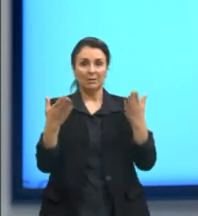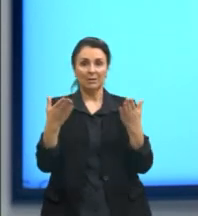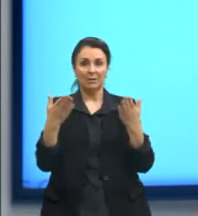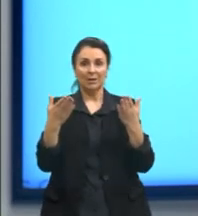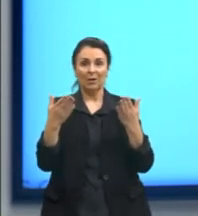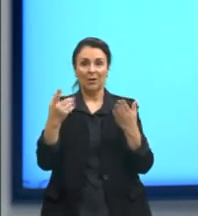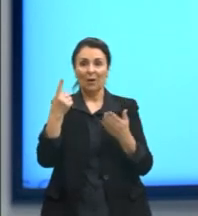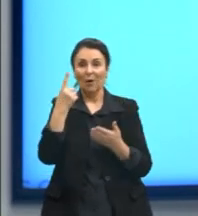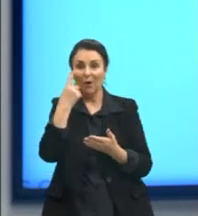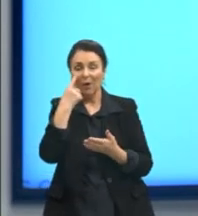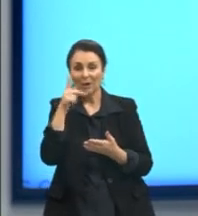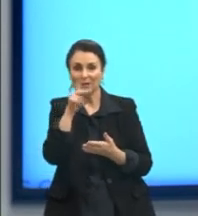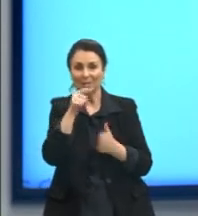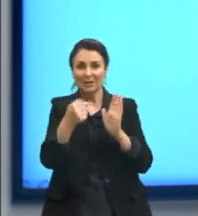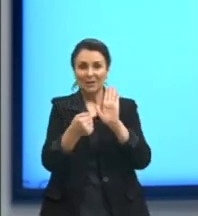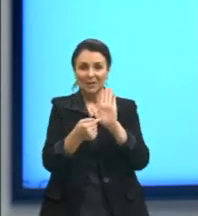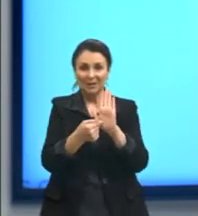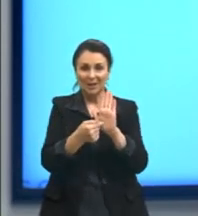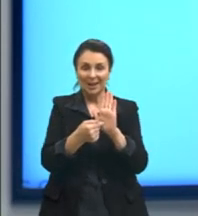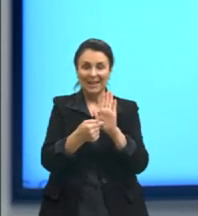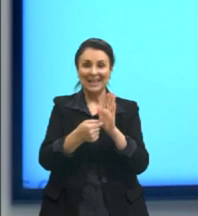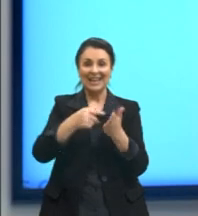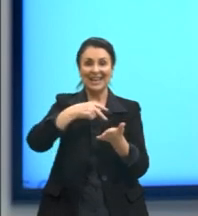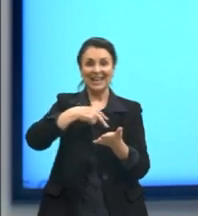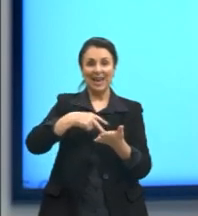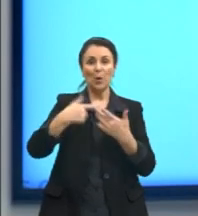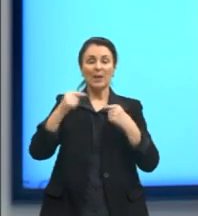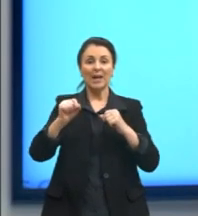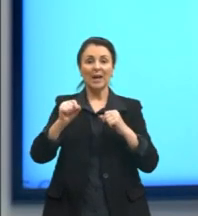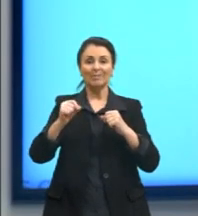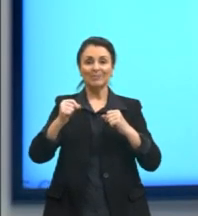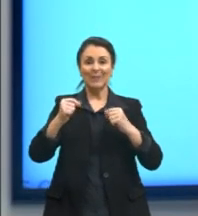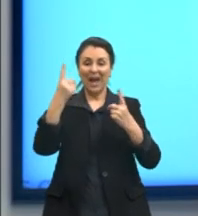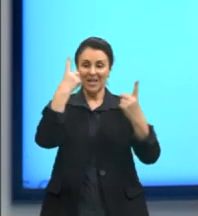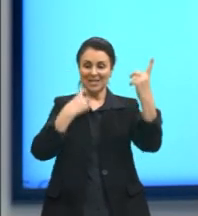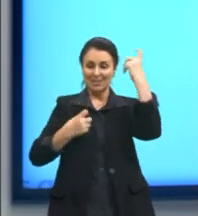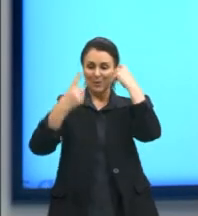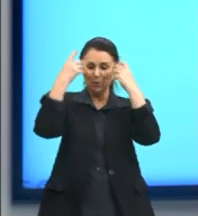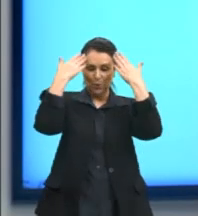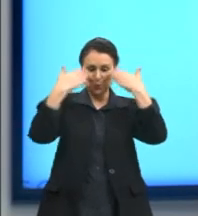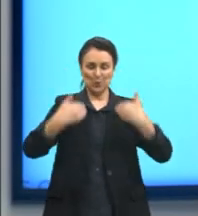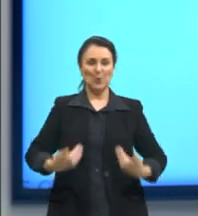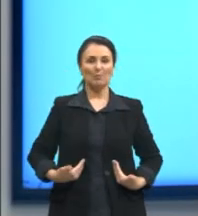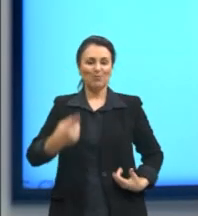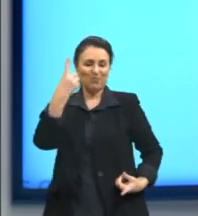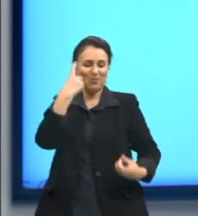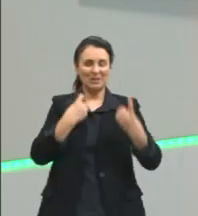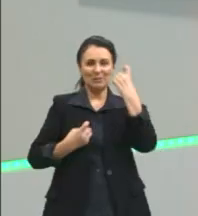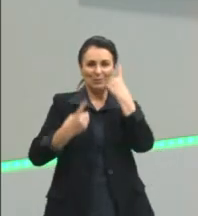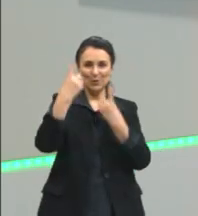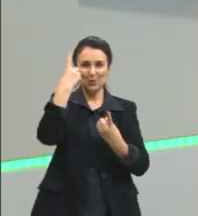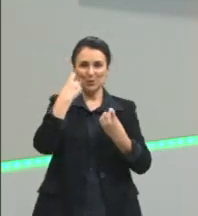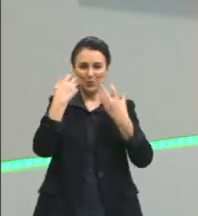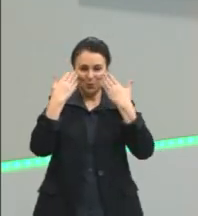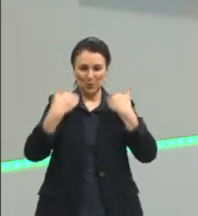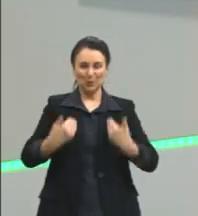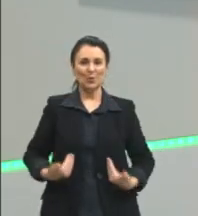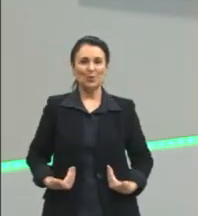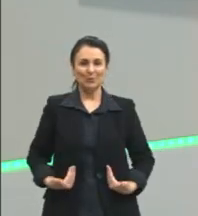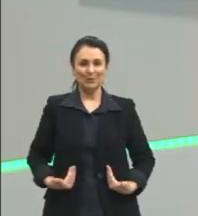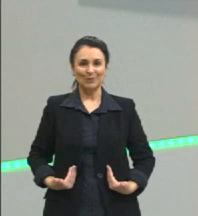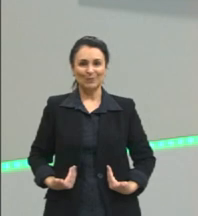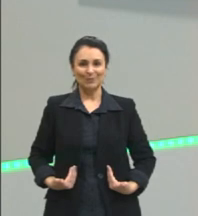aqui embaixo, de linguagem corporal. Olha as expressões. Se puder focar aqui mais para mim, aqui mais